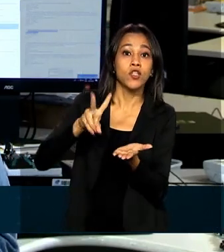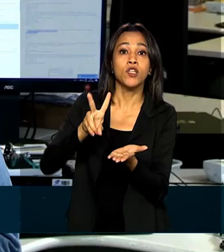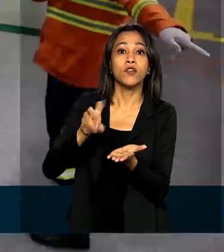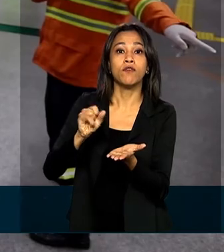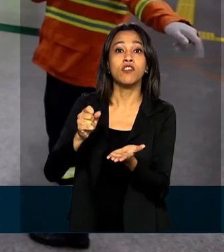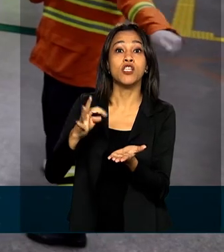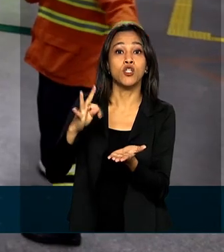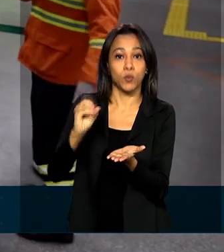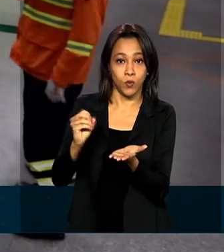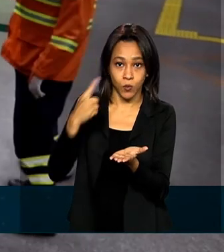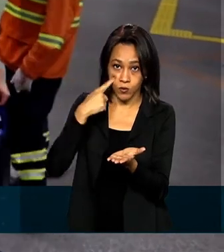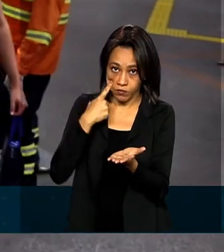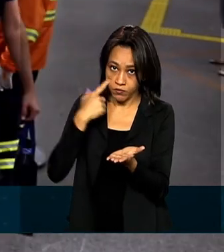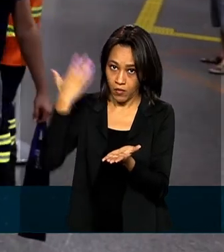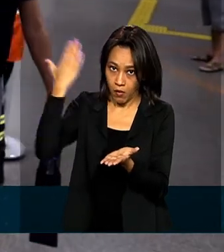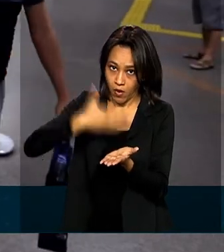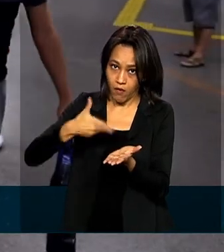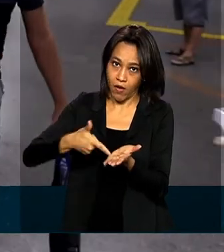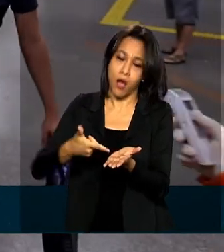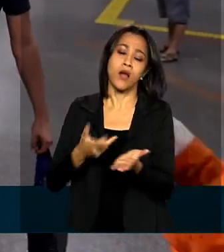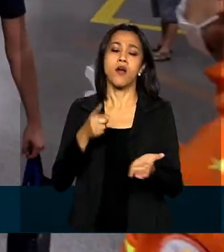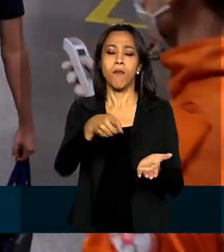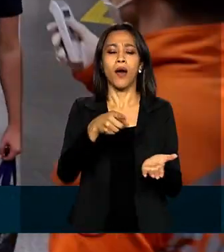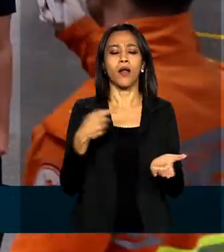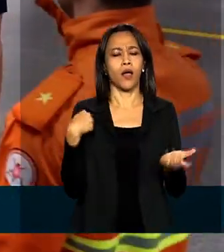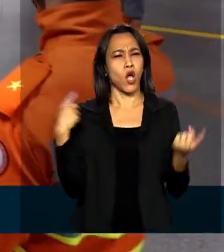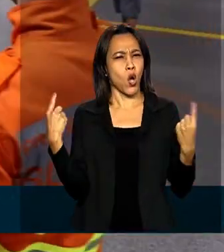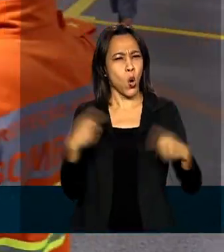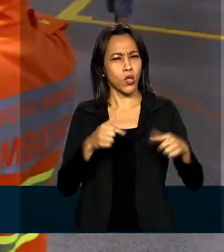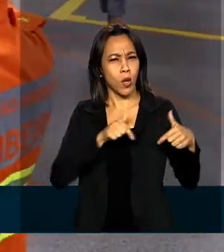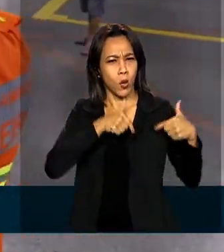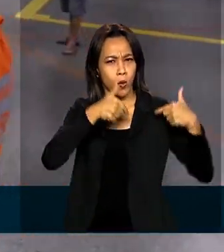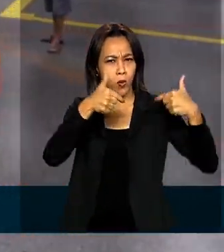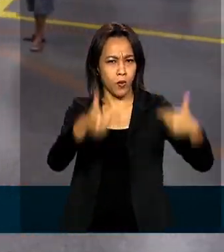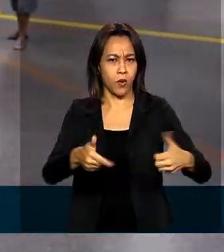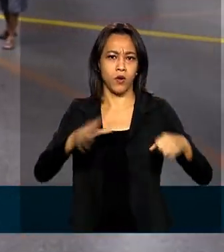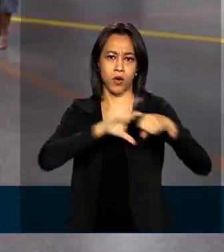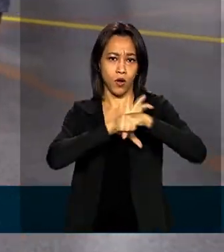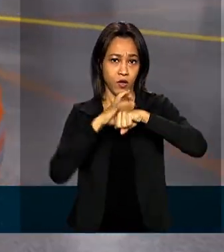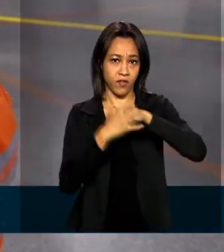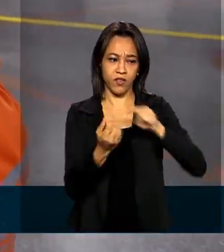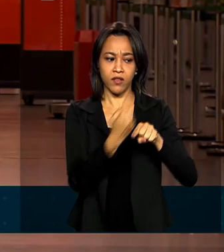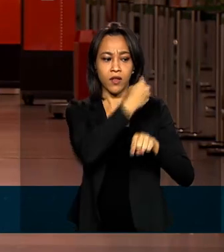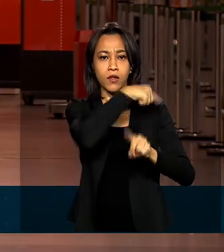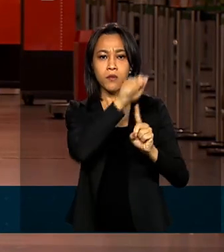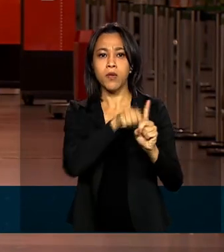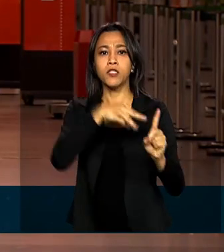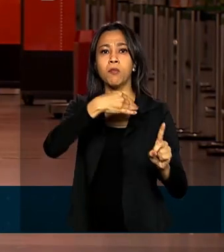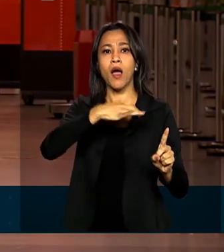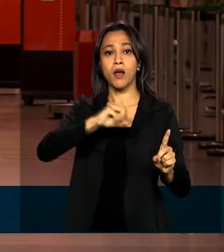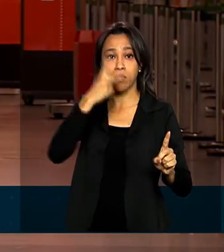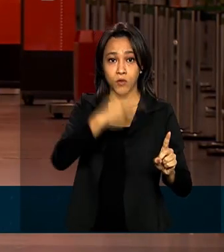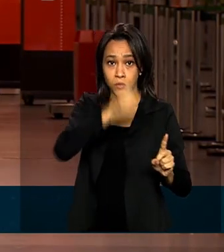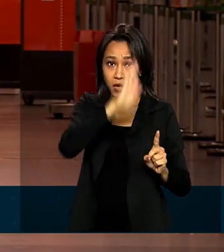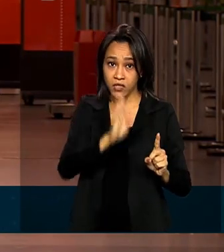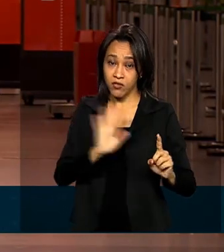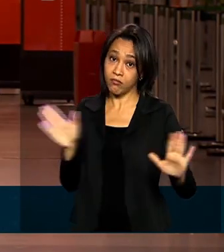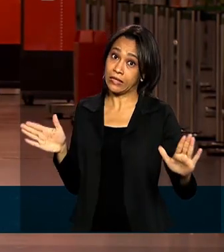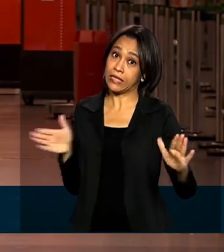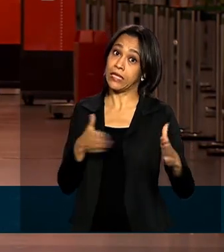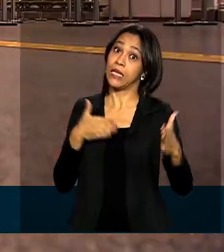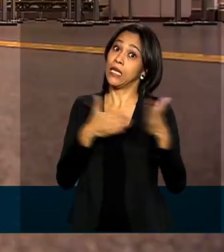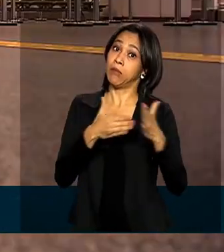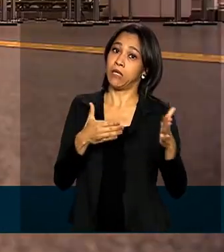exigido. Por medida de combate ao coronavírus, desde março, o governo vem restringindo a entrada de estrangeiros no país.